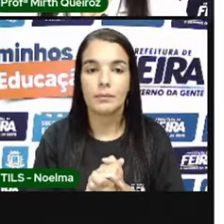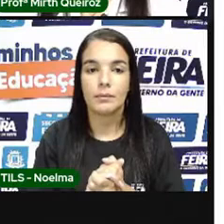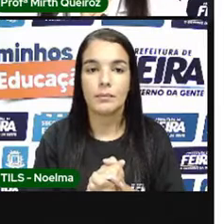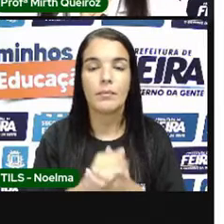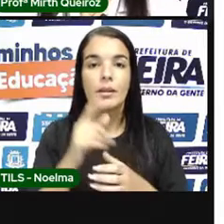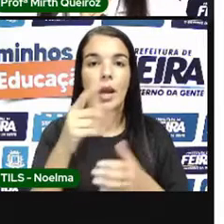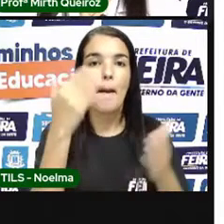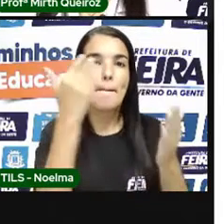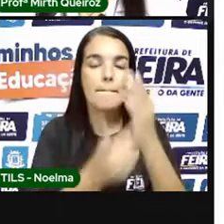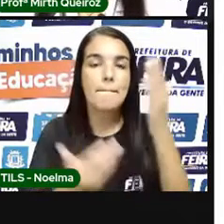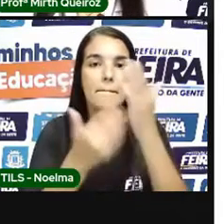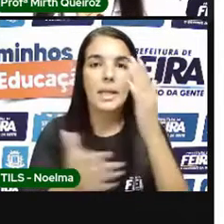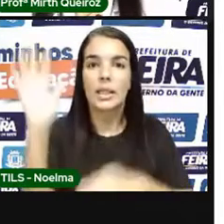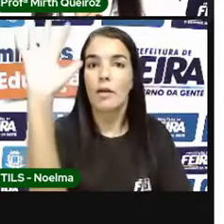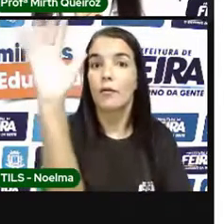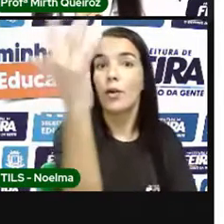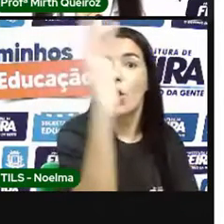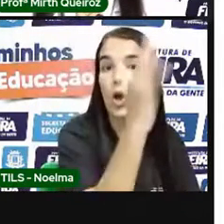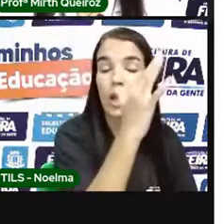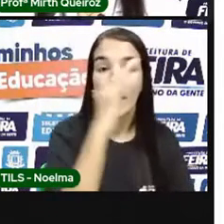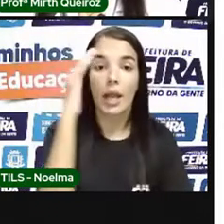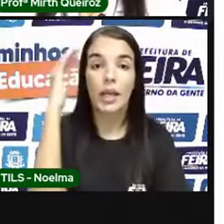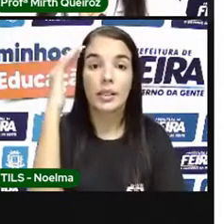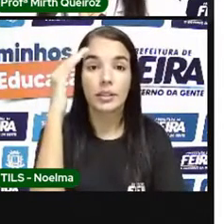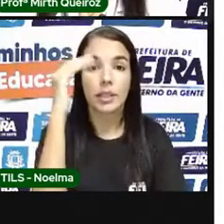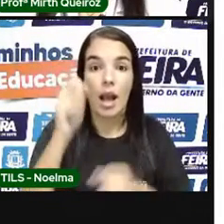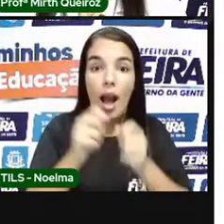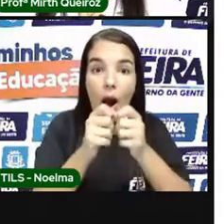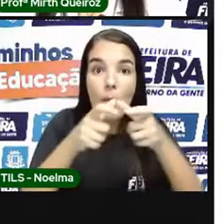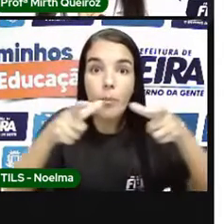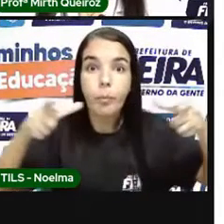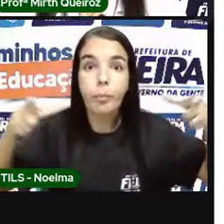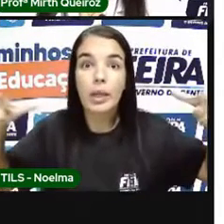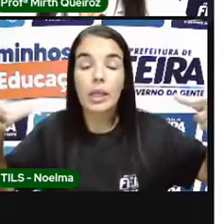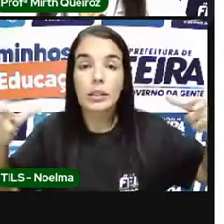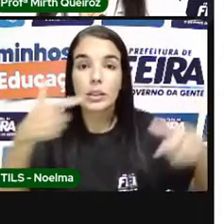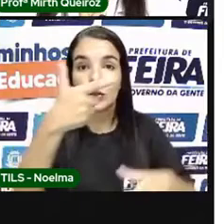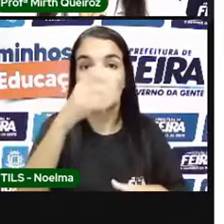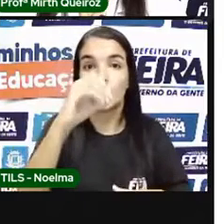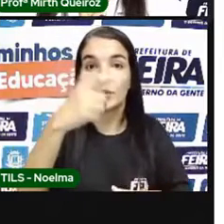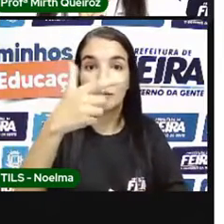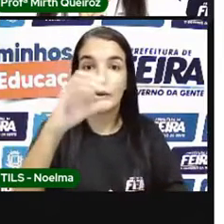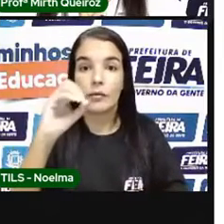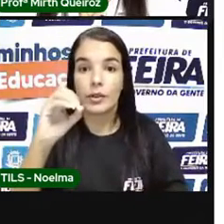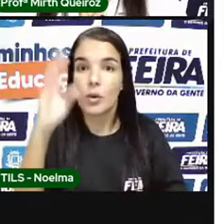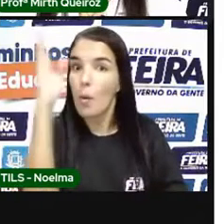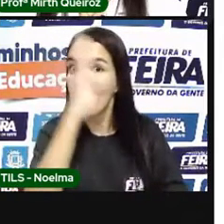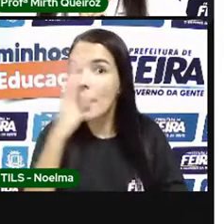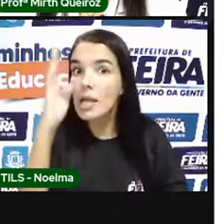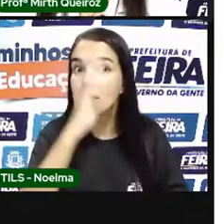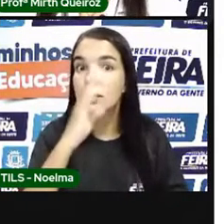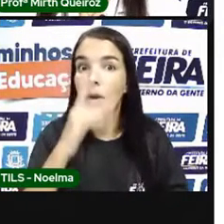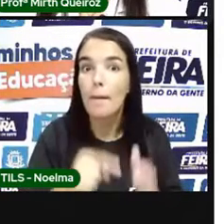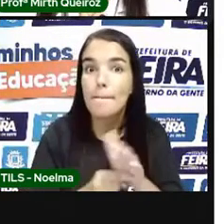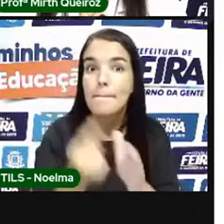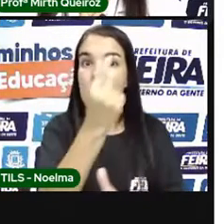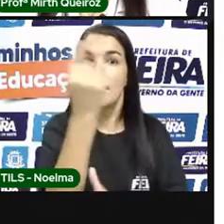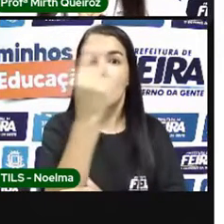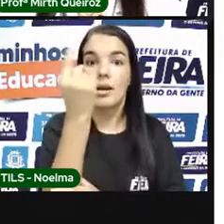em 2020 No mundo Com o Brasil À frente Foi um texto Aí É